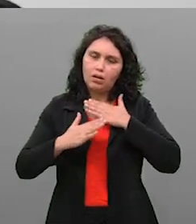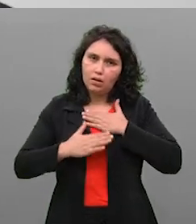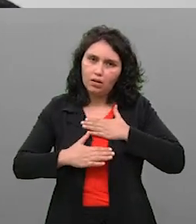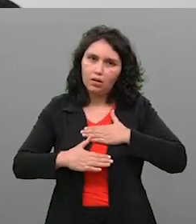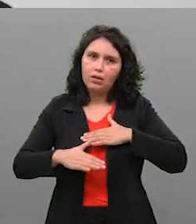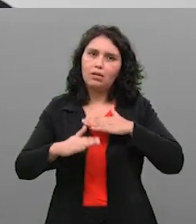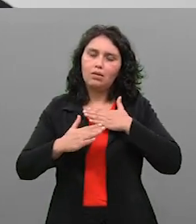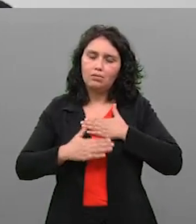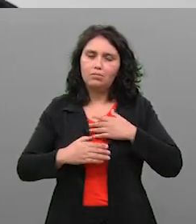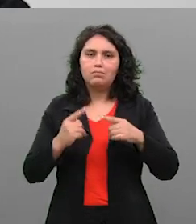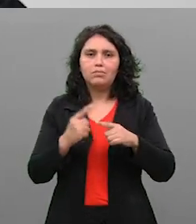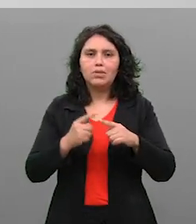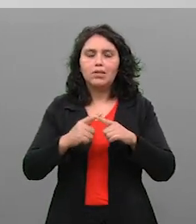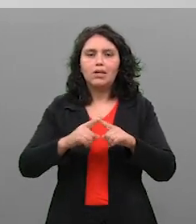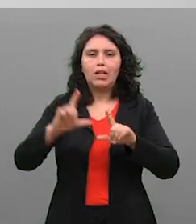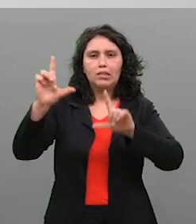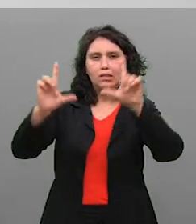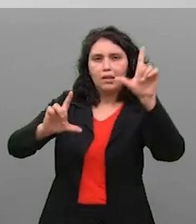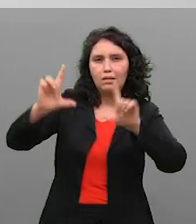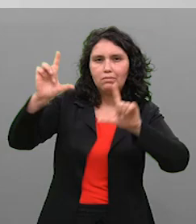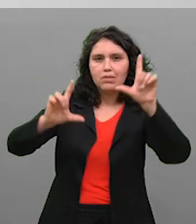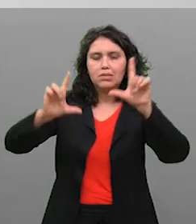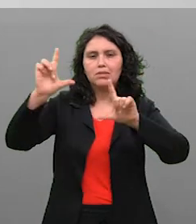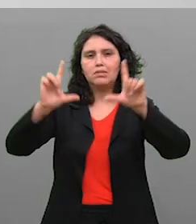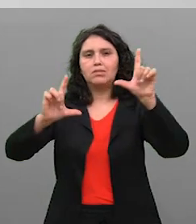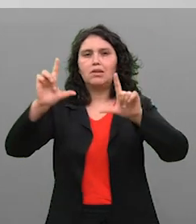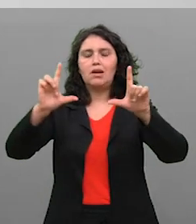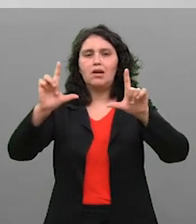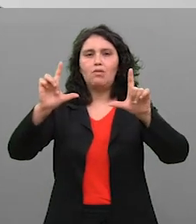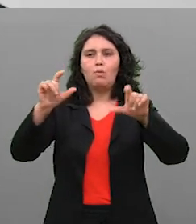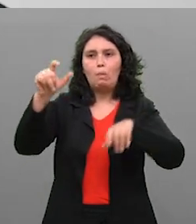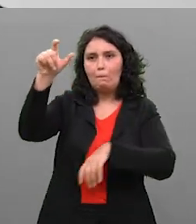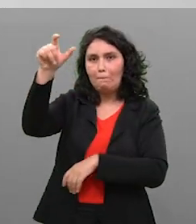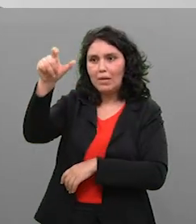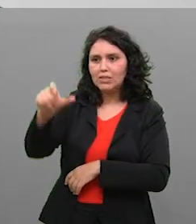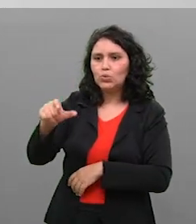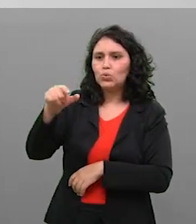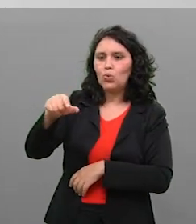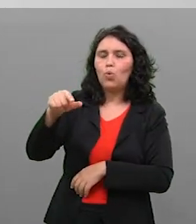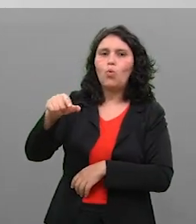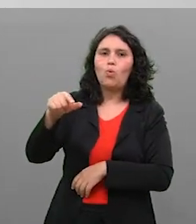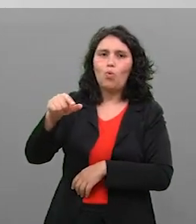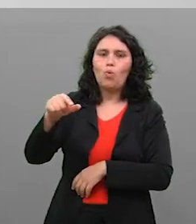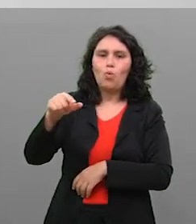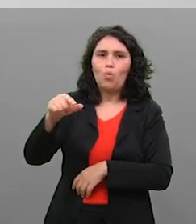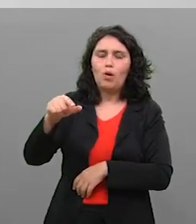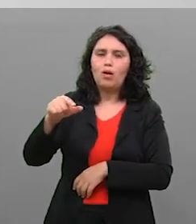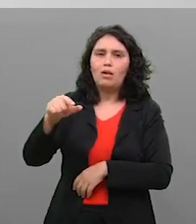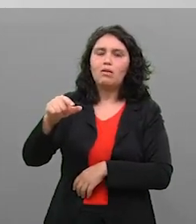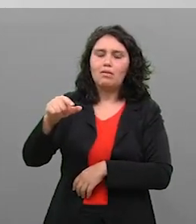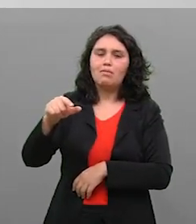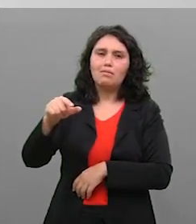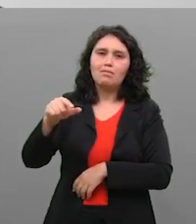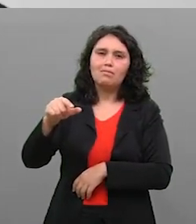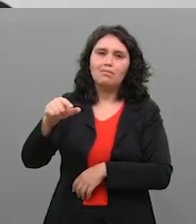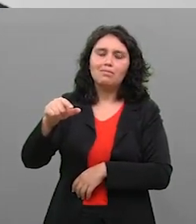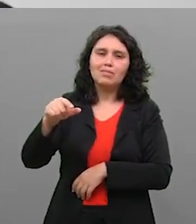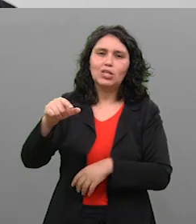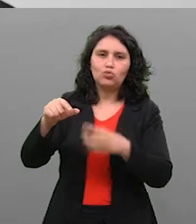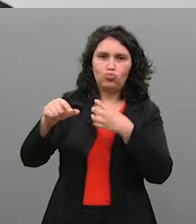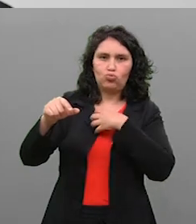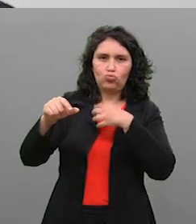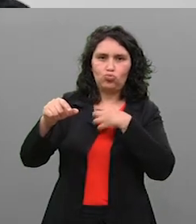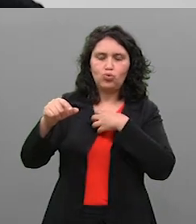não seja tão rígida com você mesma. Às vezes a gente se depara com outras pessoas, ou